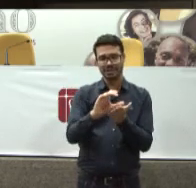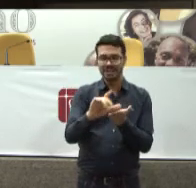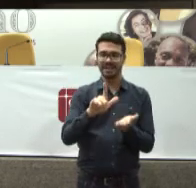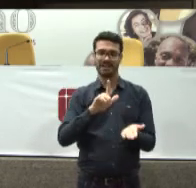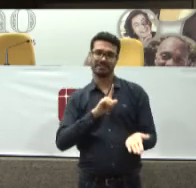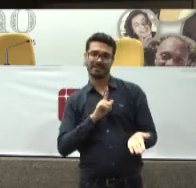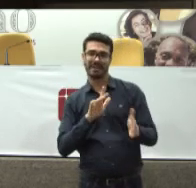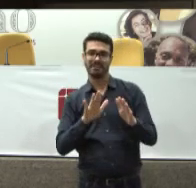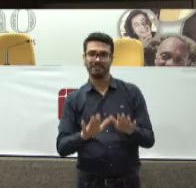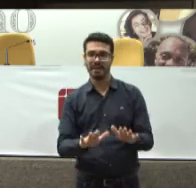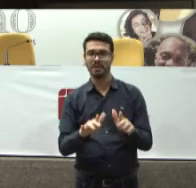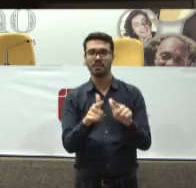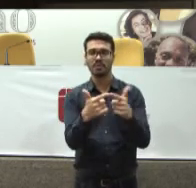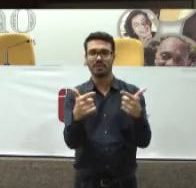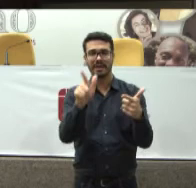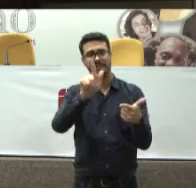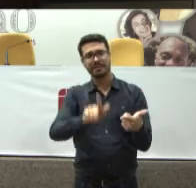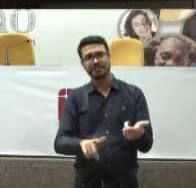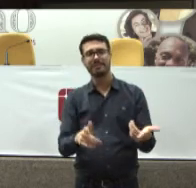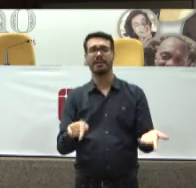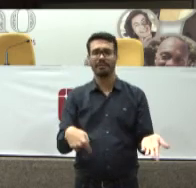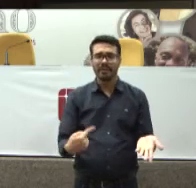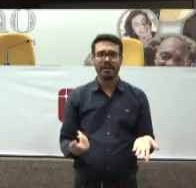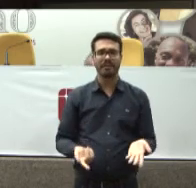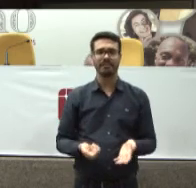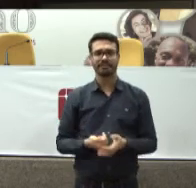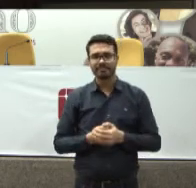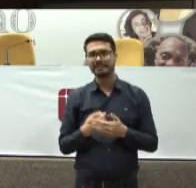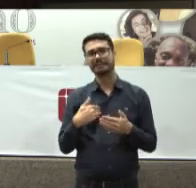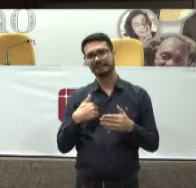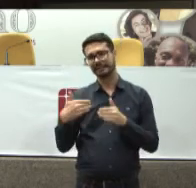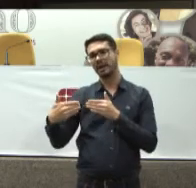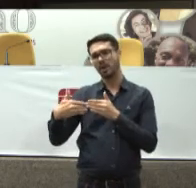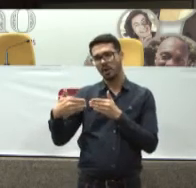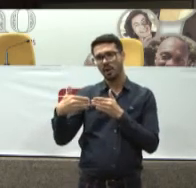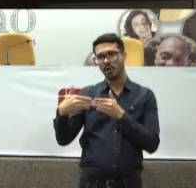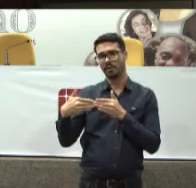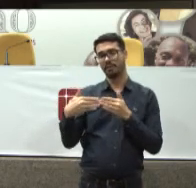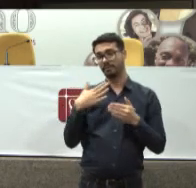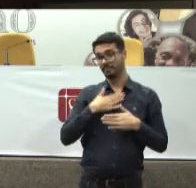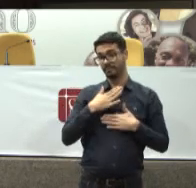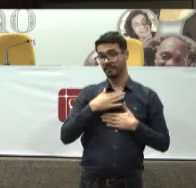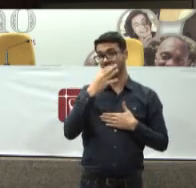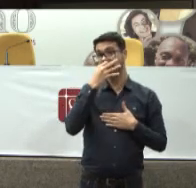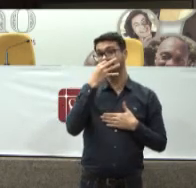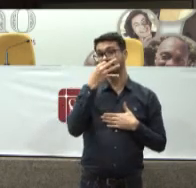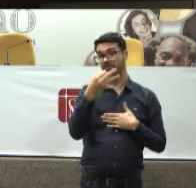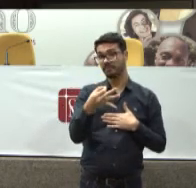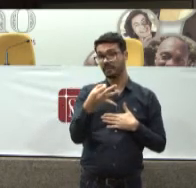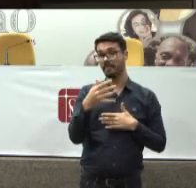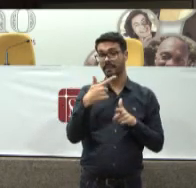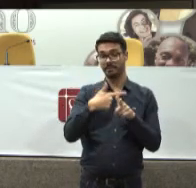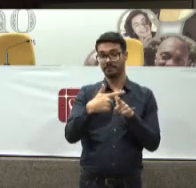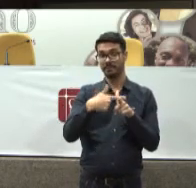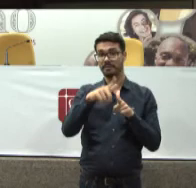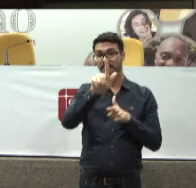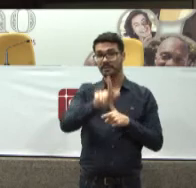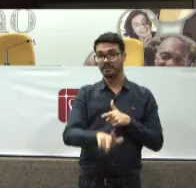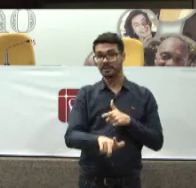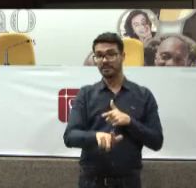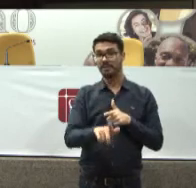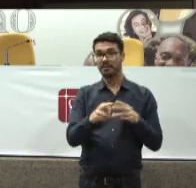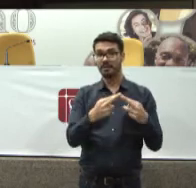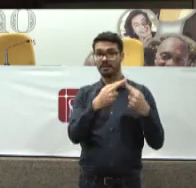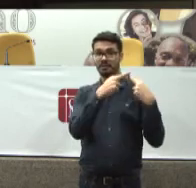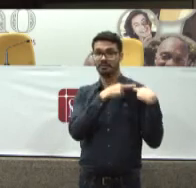a gestão Todo dia E eu não concordo Com as pessoas Porque na minha opinião Problema de gestão Não é exclusividade do